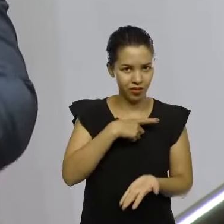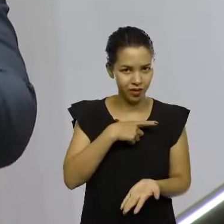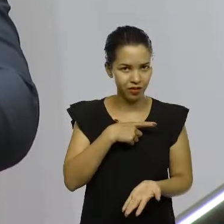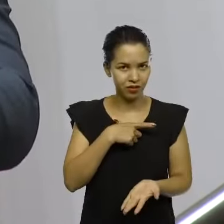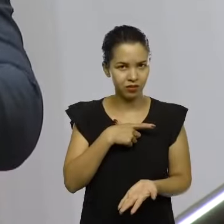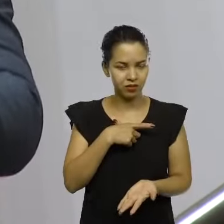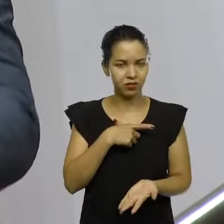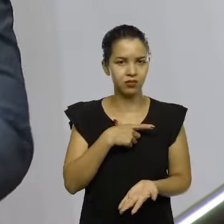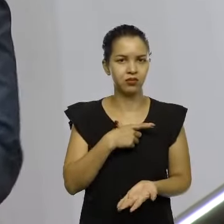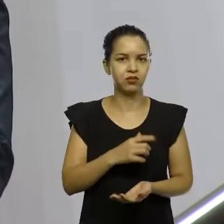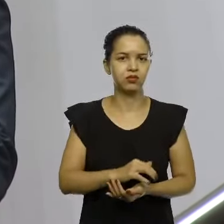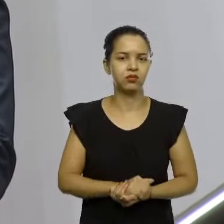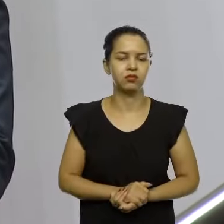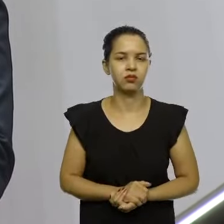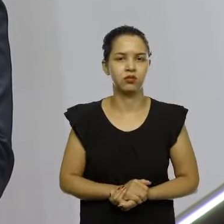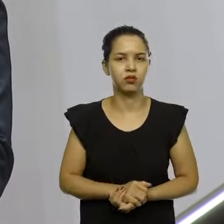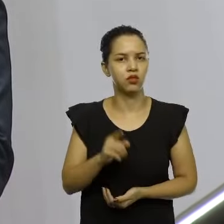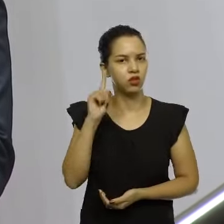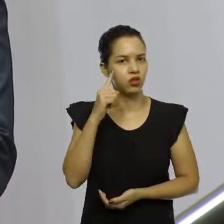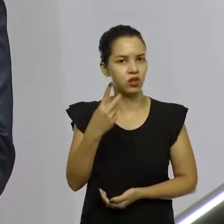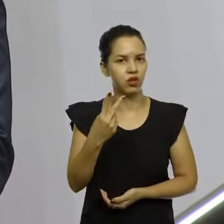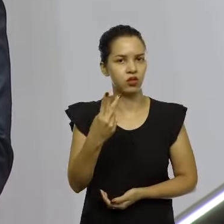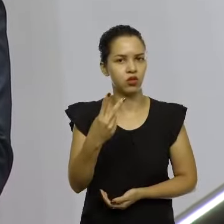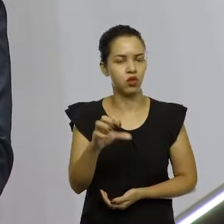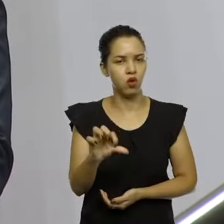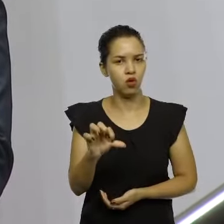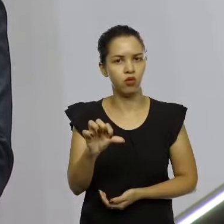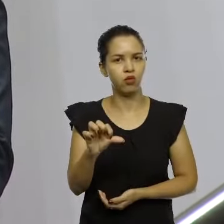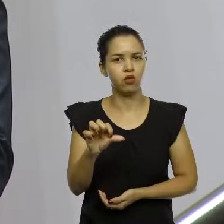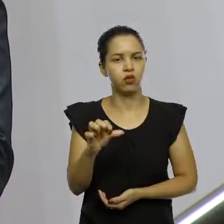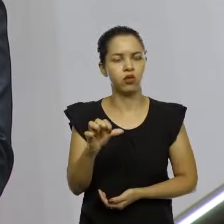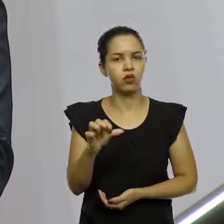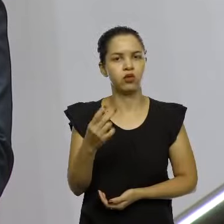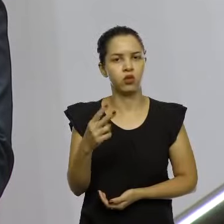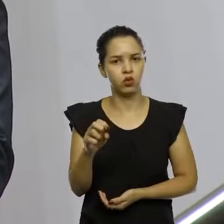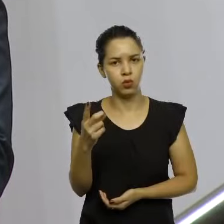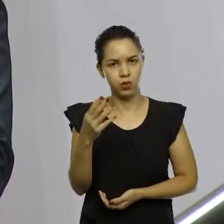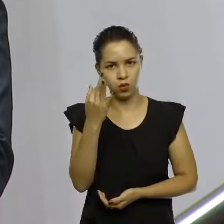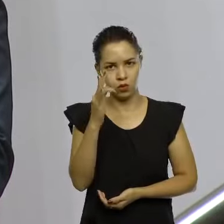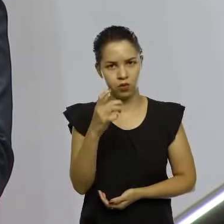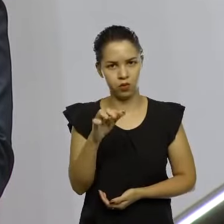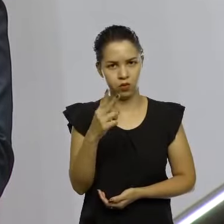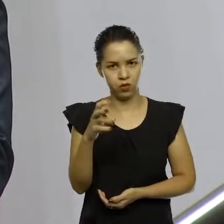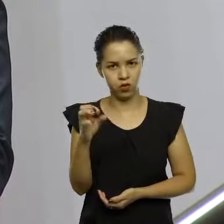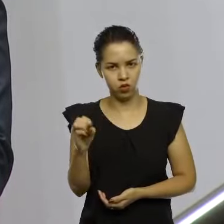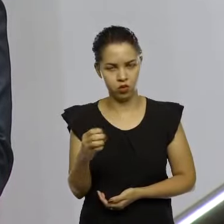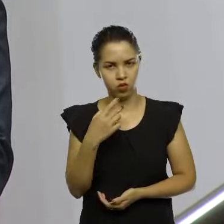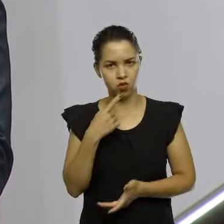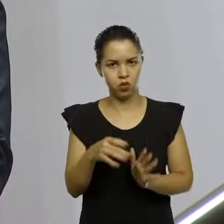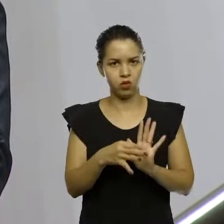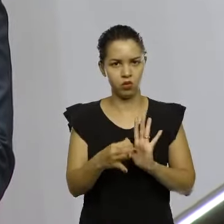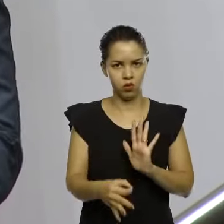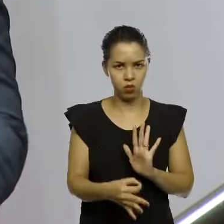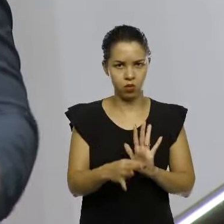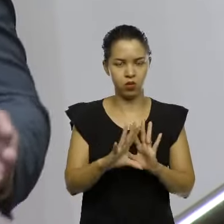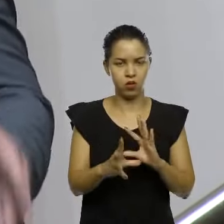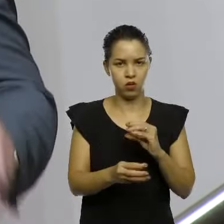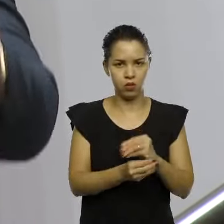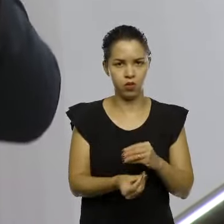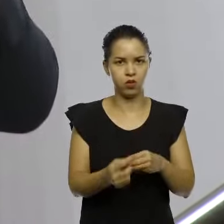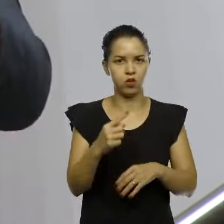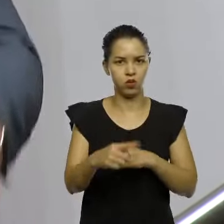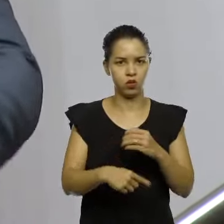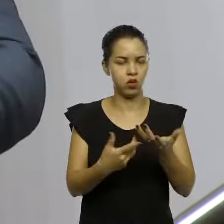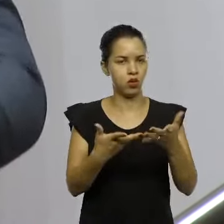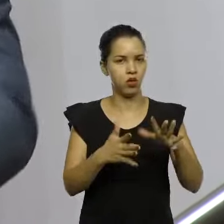Vamos lá. Dia 19 de junho de 2020, devolução do voto vista. Aparecer do relator com a emenda substitutiva global. Rejeitado o